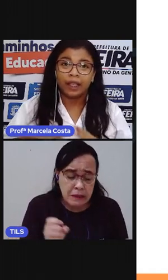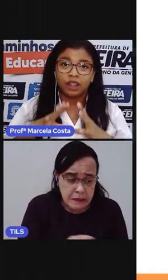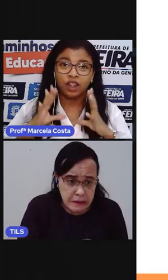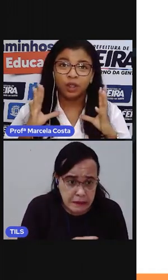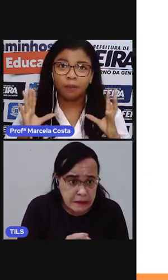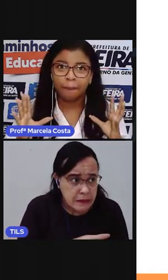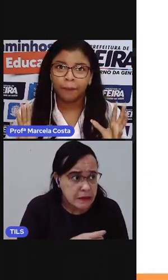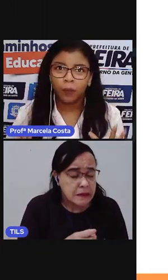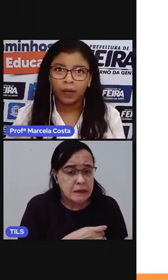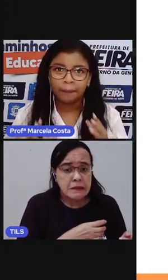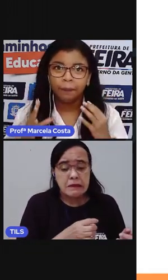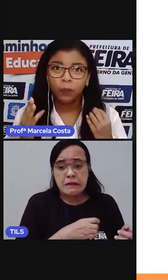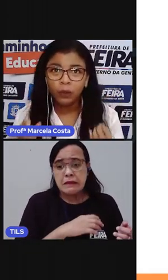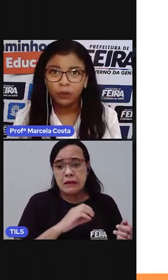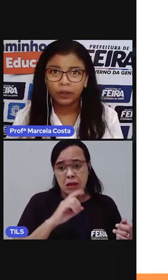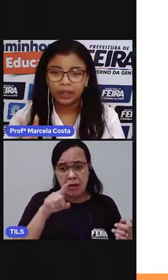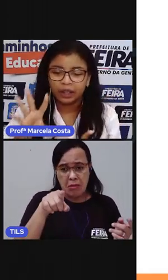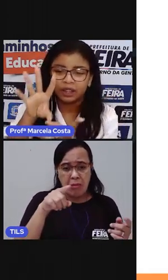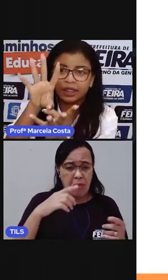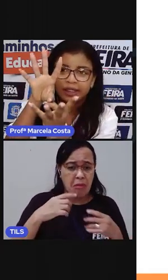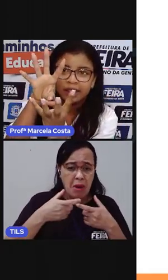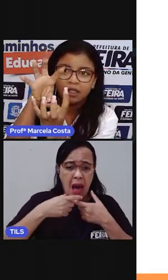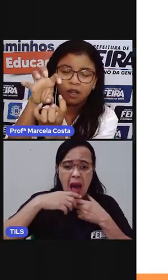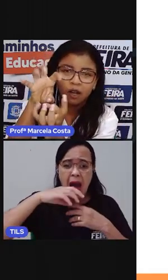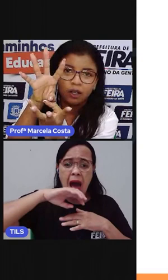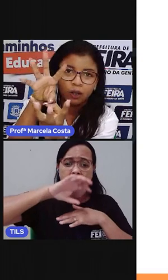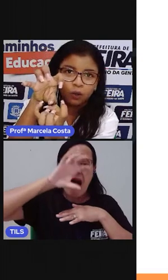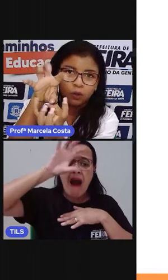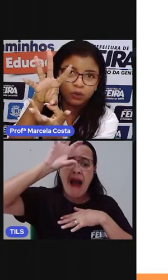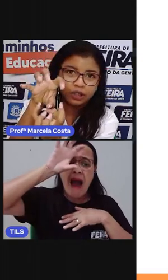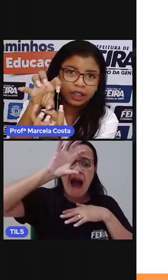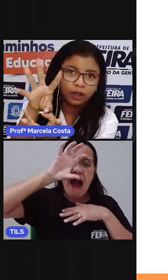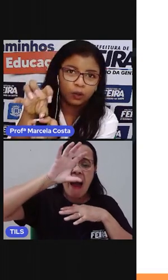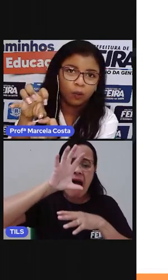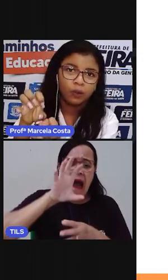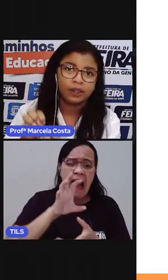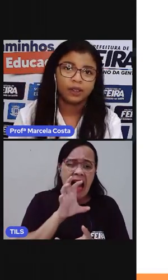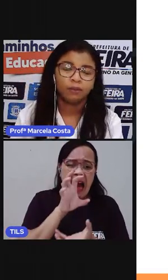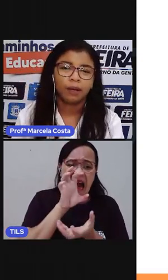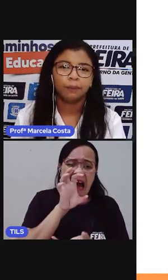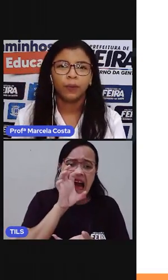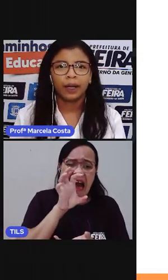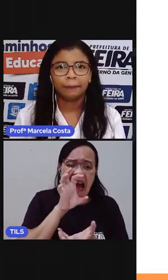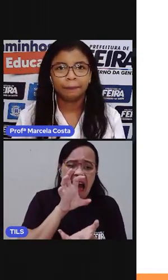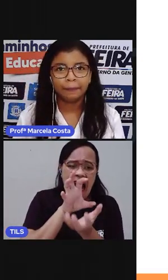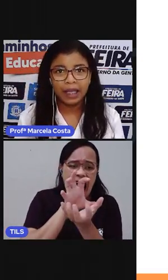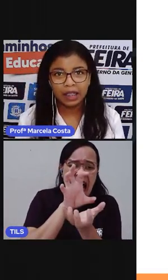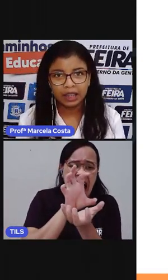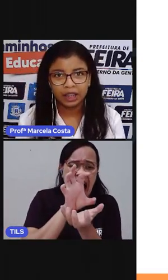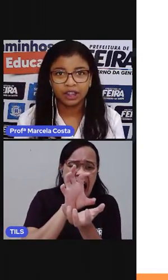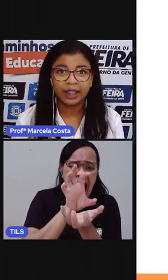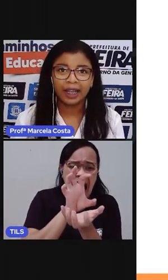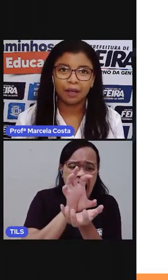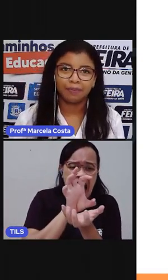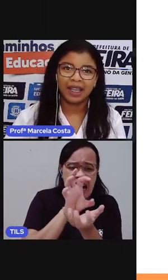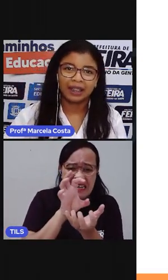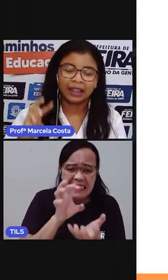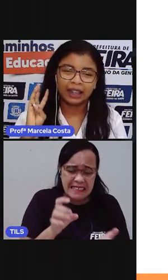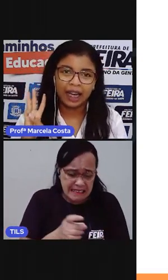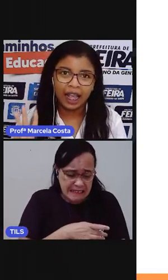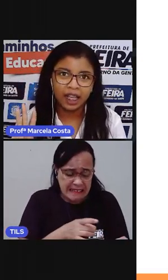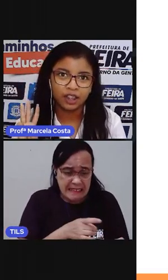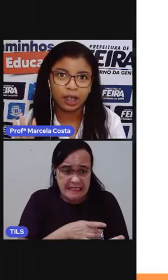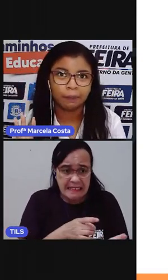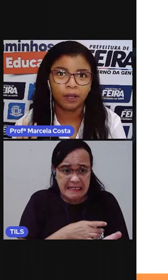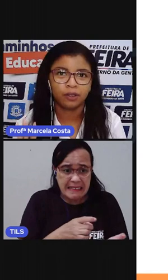tinha uma boca muito grande, assim, ó. Com os dentões. Uma boca bem grande que cabia